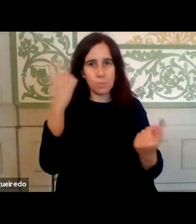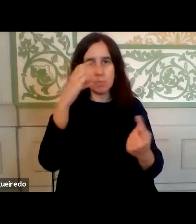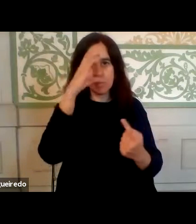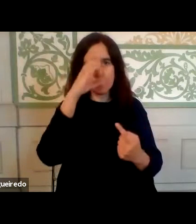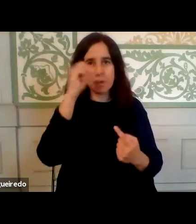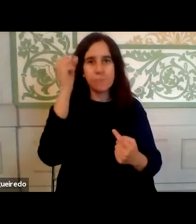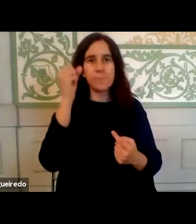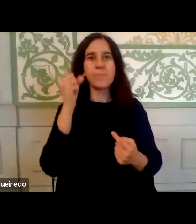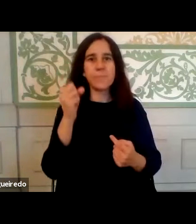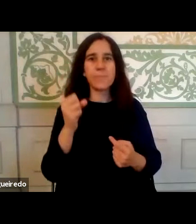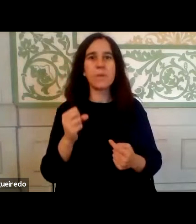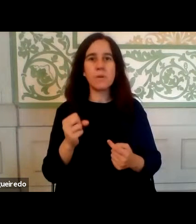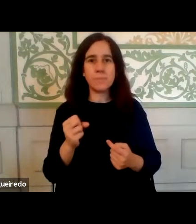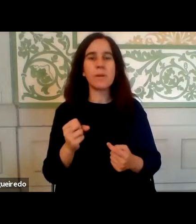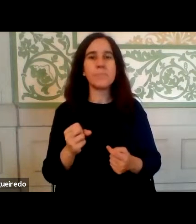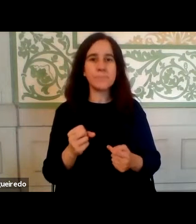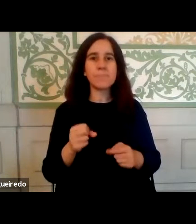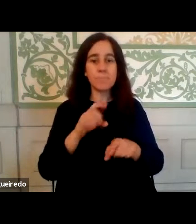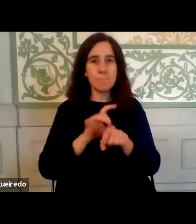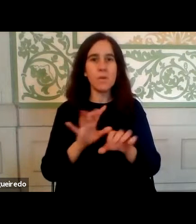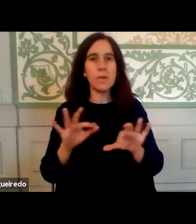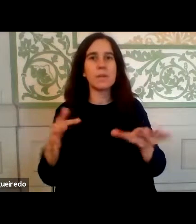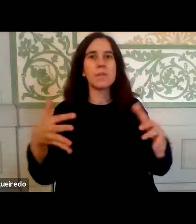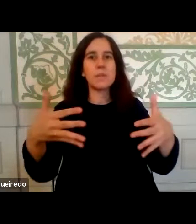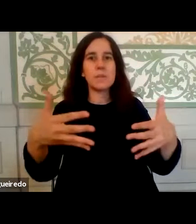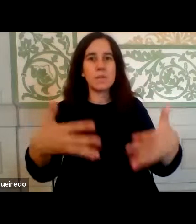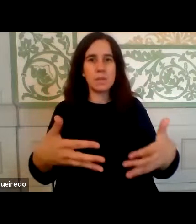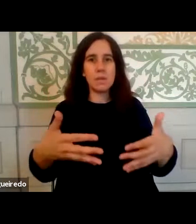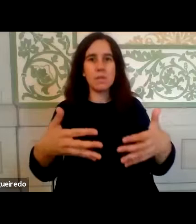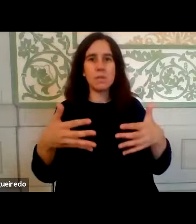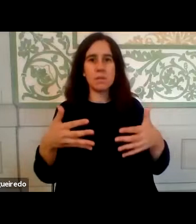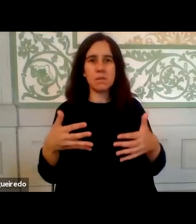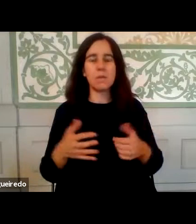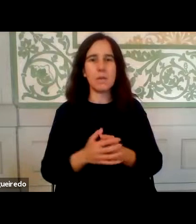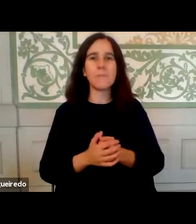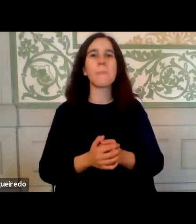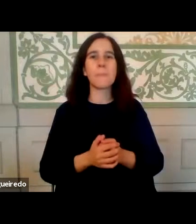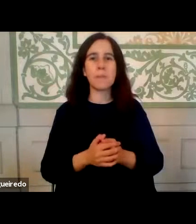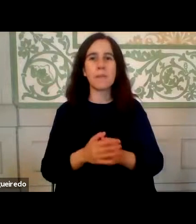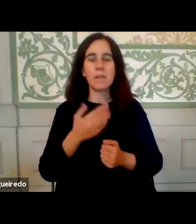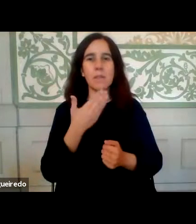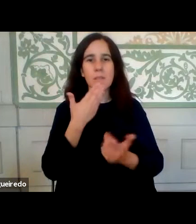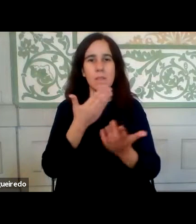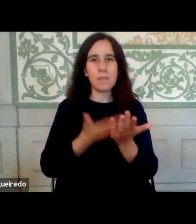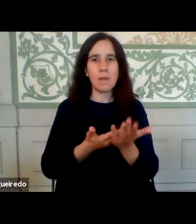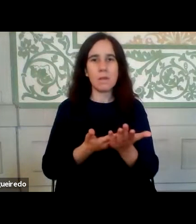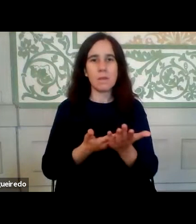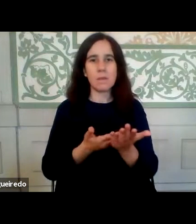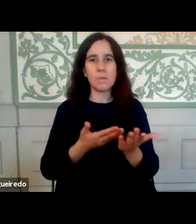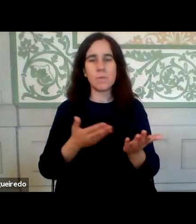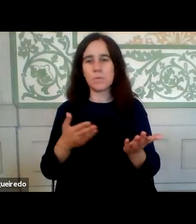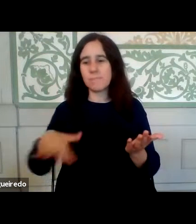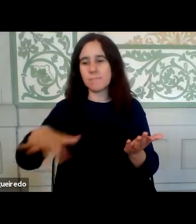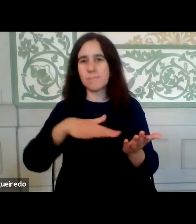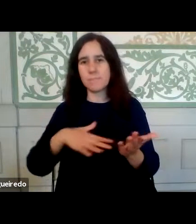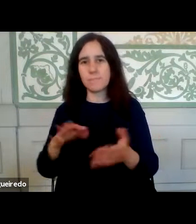âmbito da pandemia e que se pretende que não seja apenas uma resposta ao atual contexto, mas que